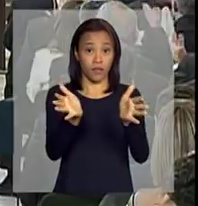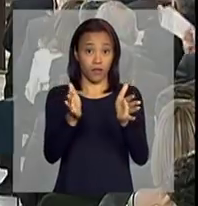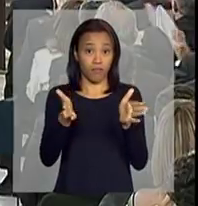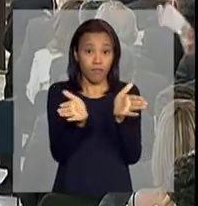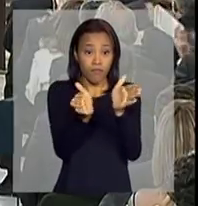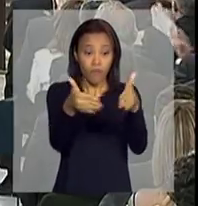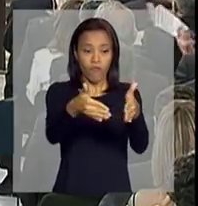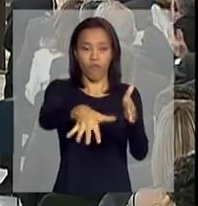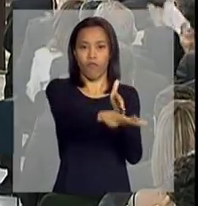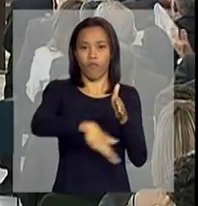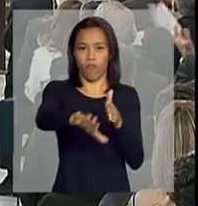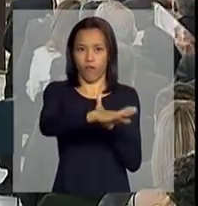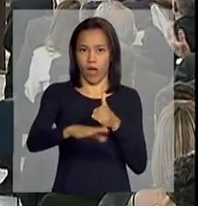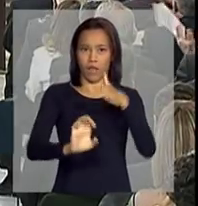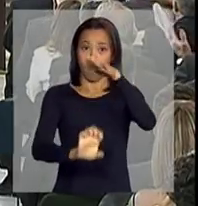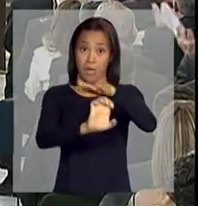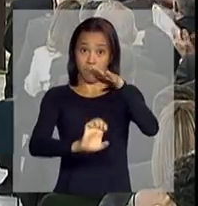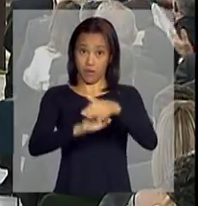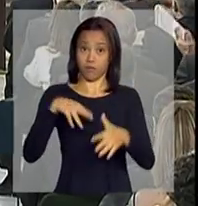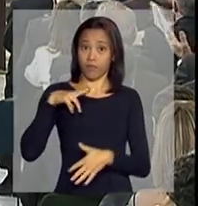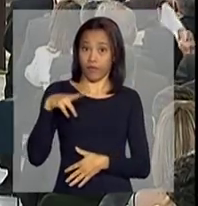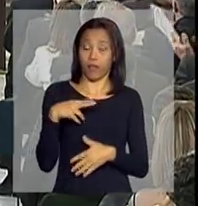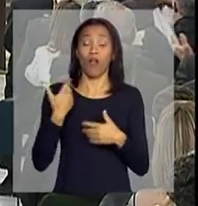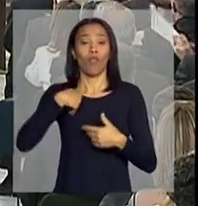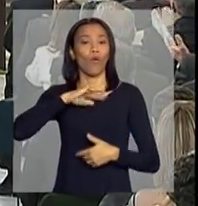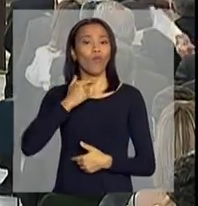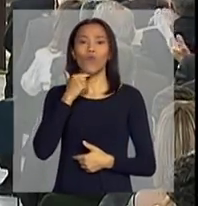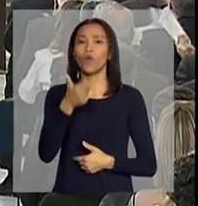Não iremos desenvolver.